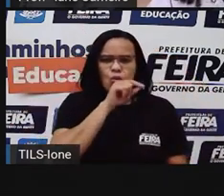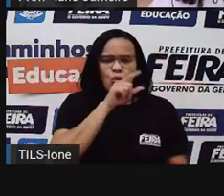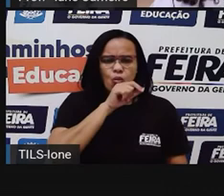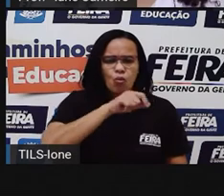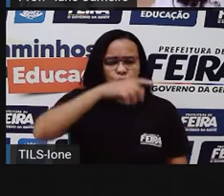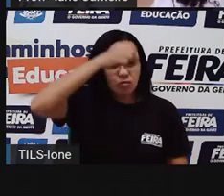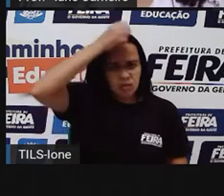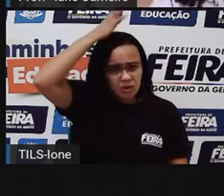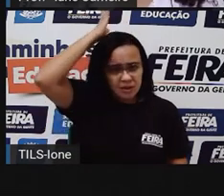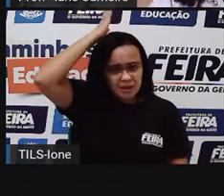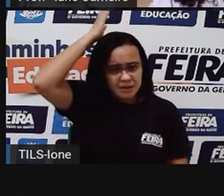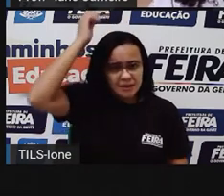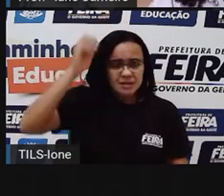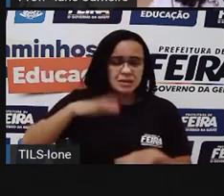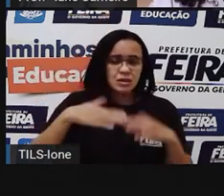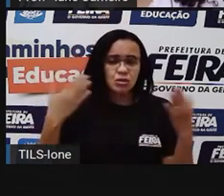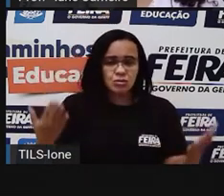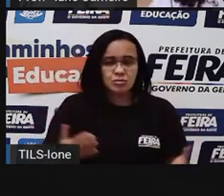A curupira, né?